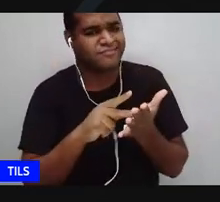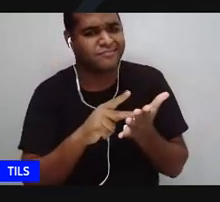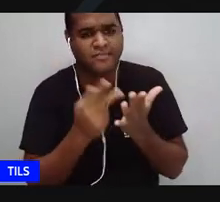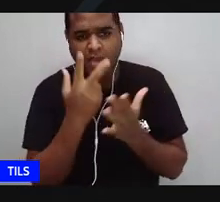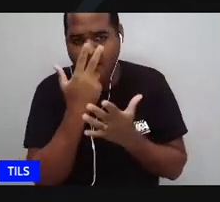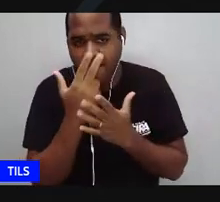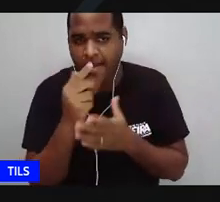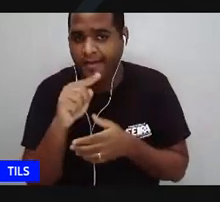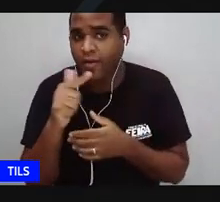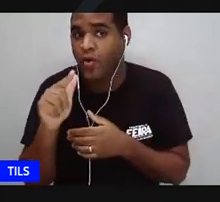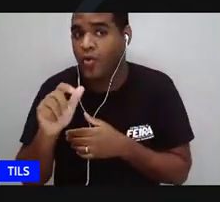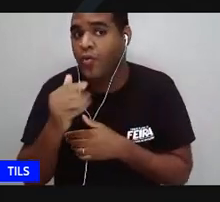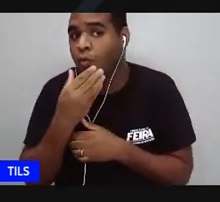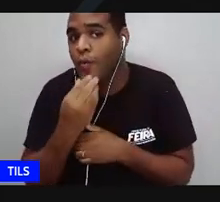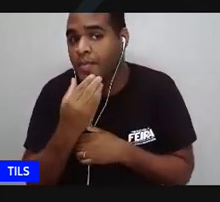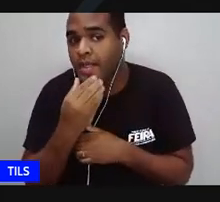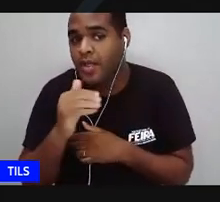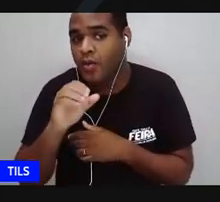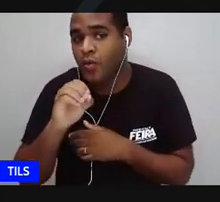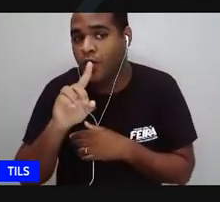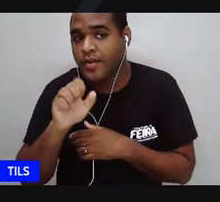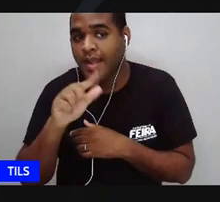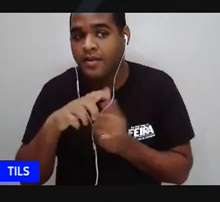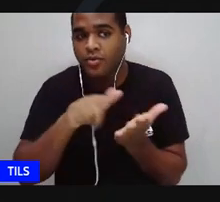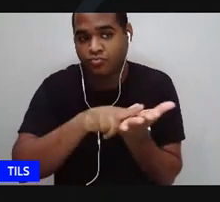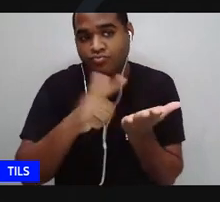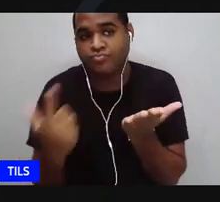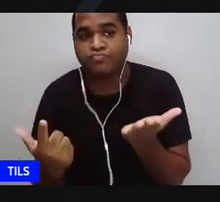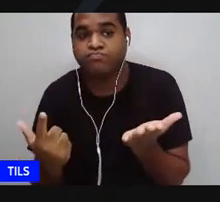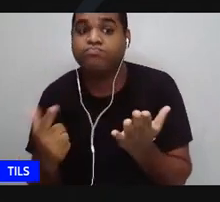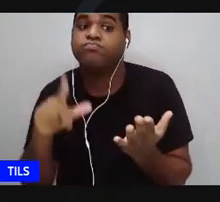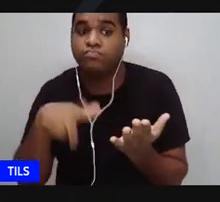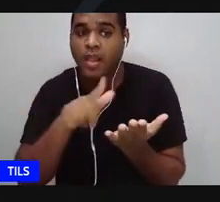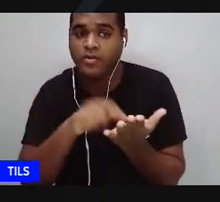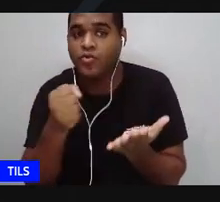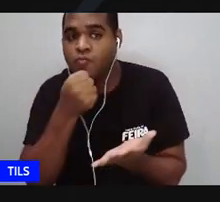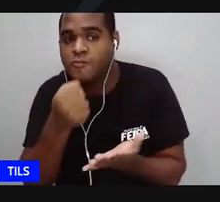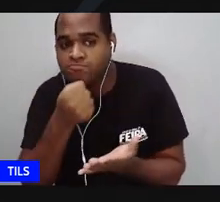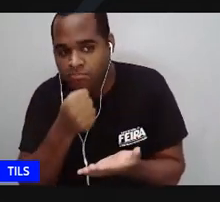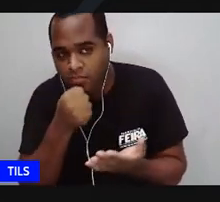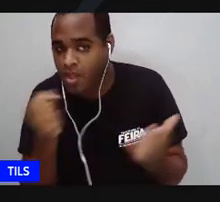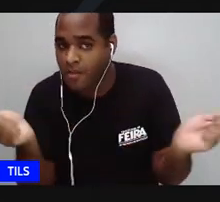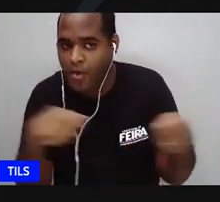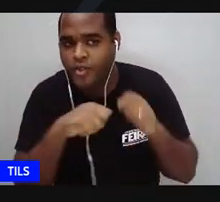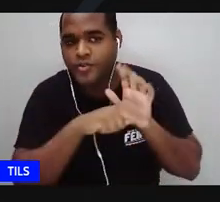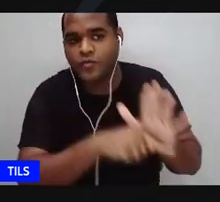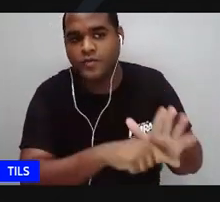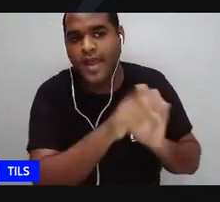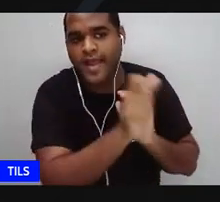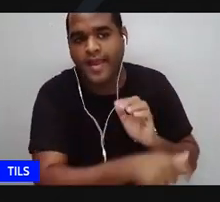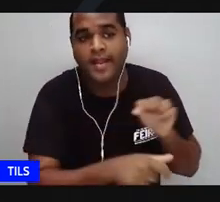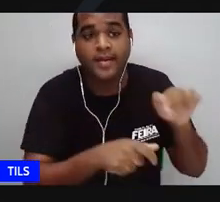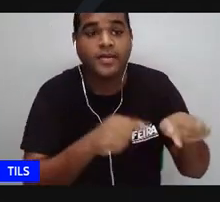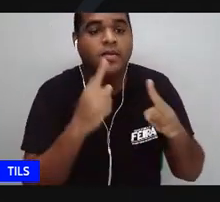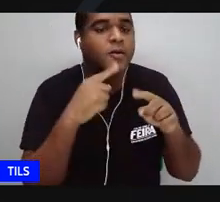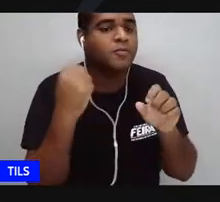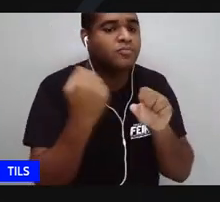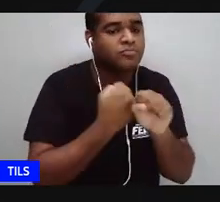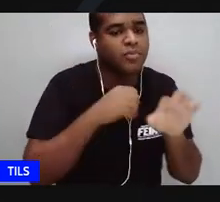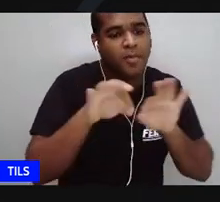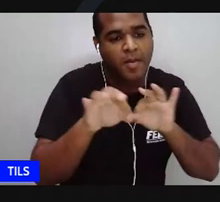Odário que era o jornalista que ajudou ela a publicar o livro e